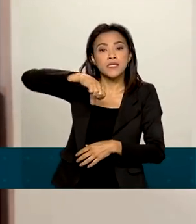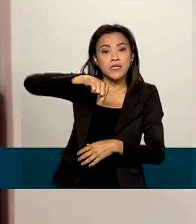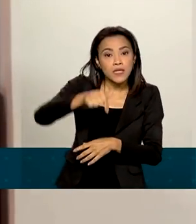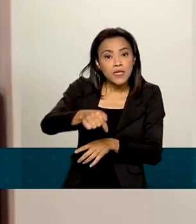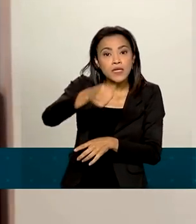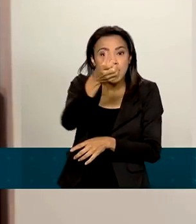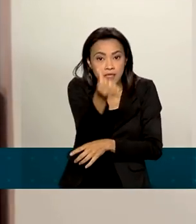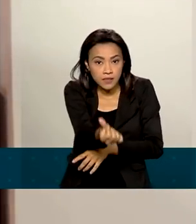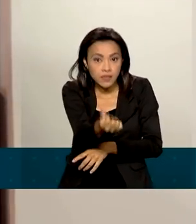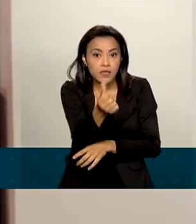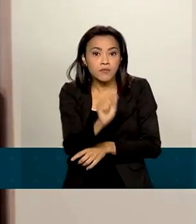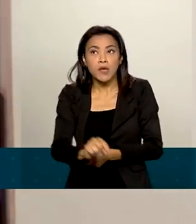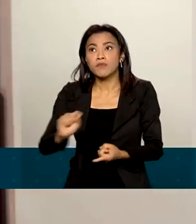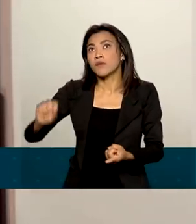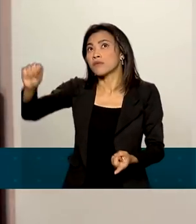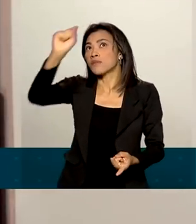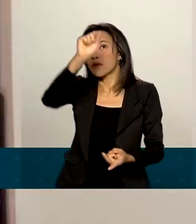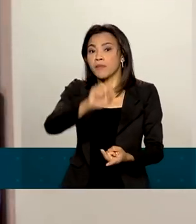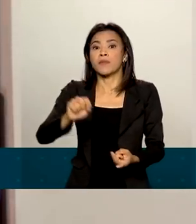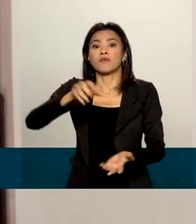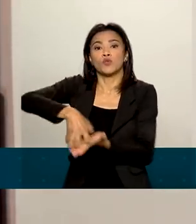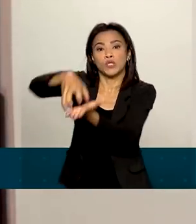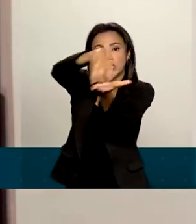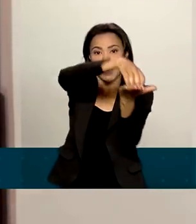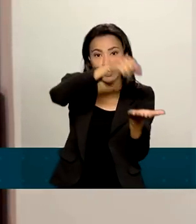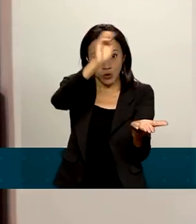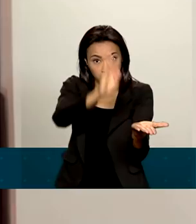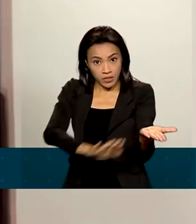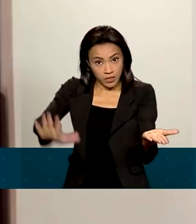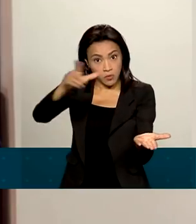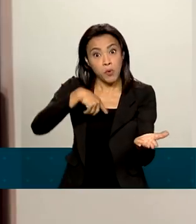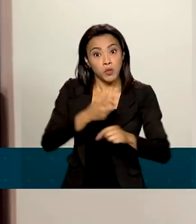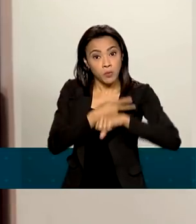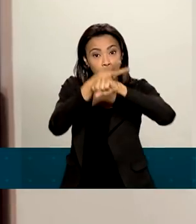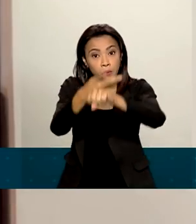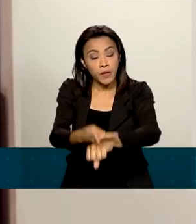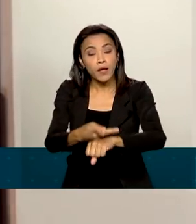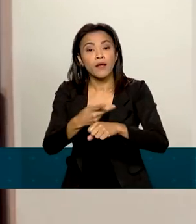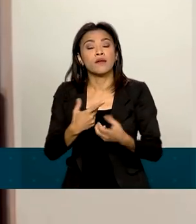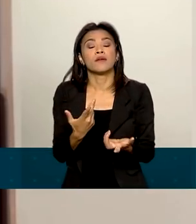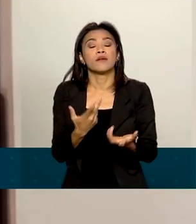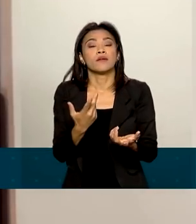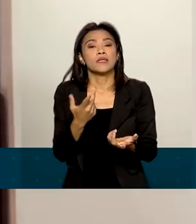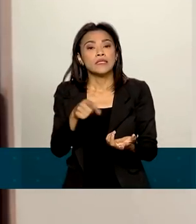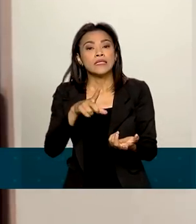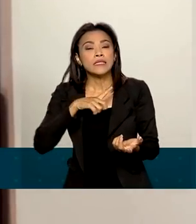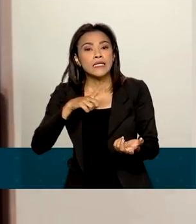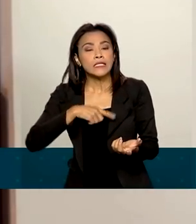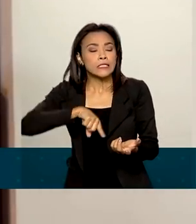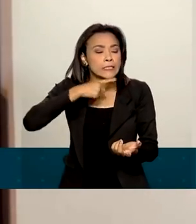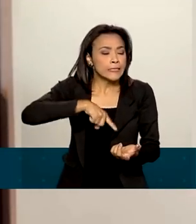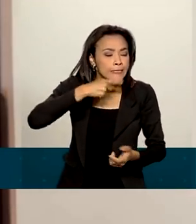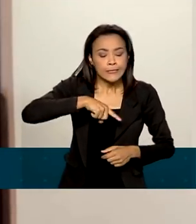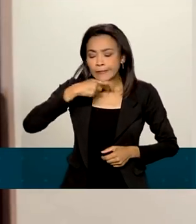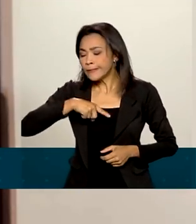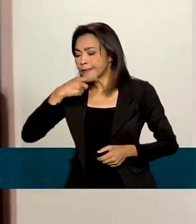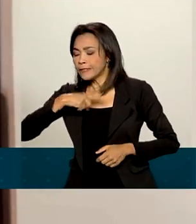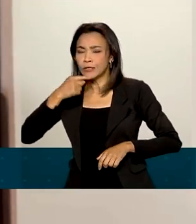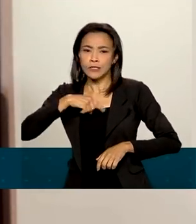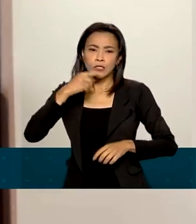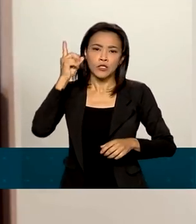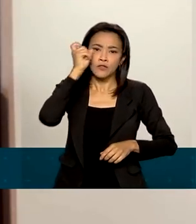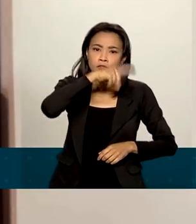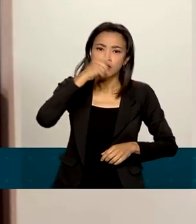estão espalhadas por todas as regiões do país e ele pode apresentar aquela dificuldade que ele tem, um gargalo, um desafio que ele